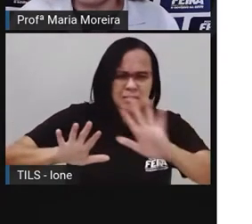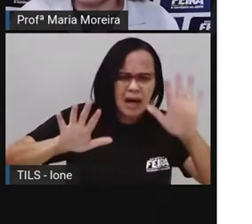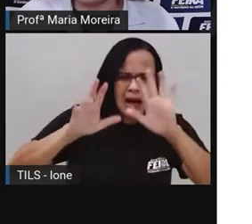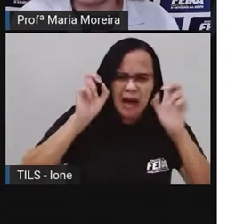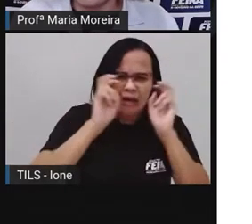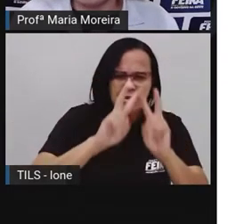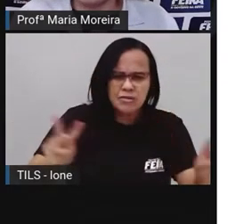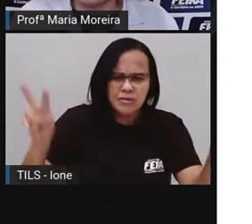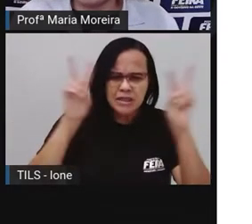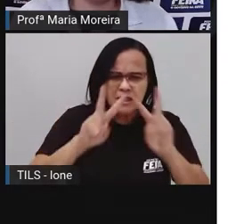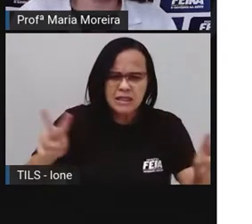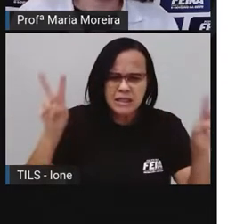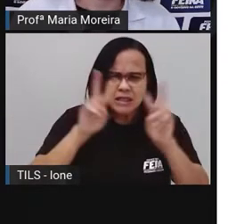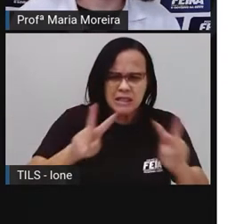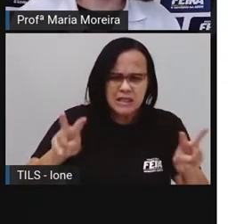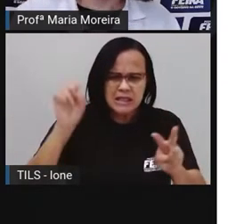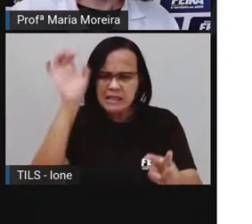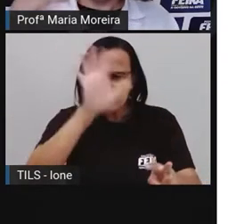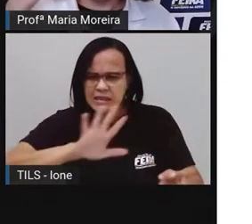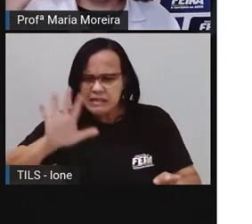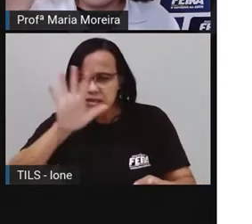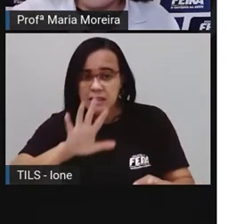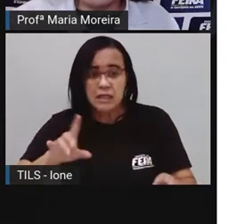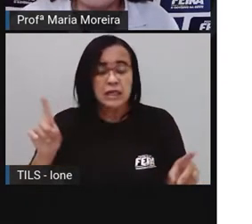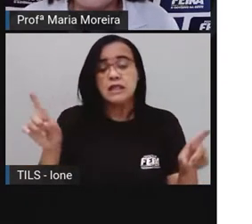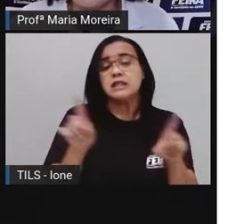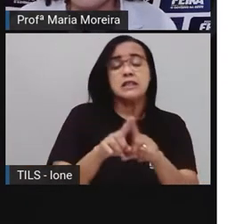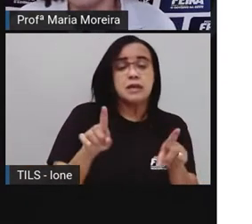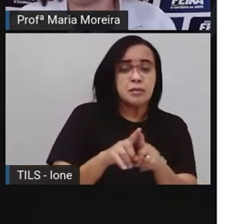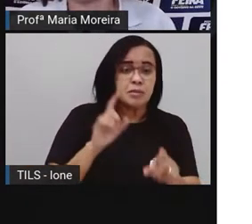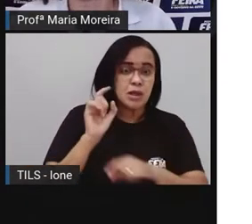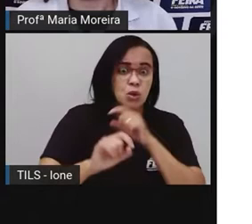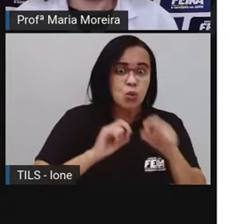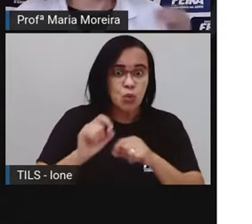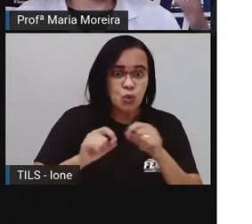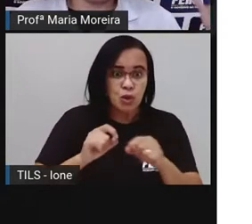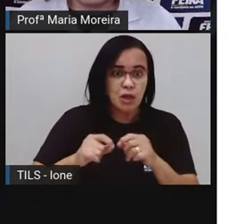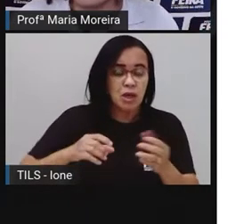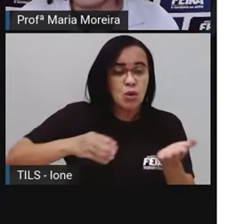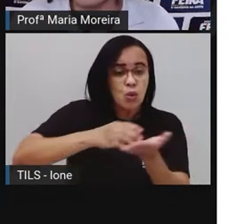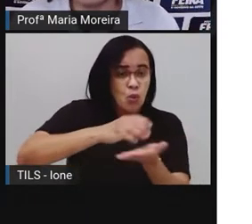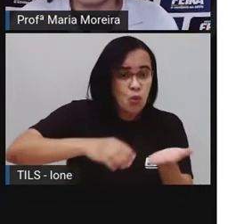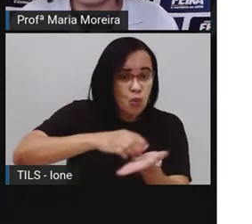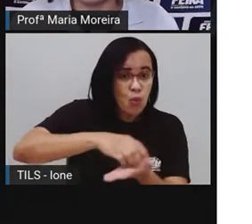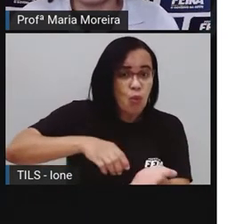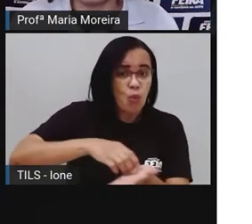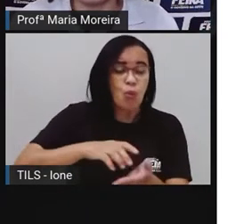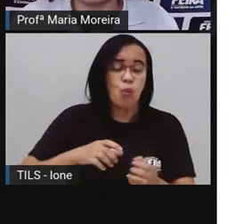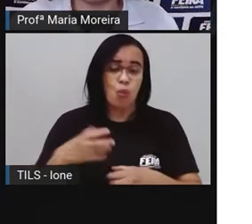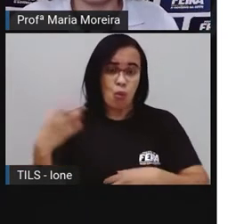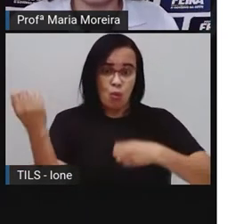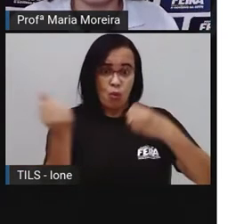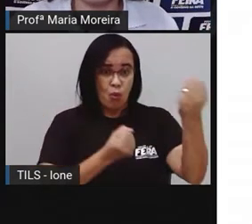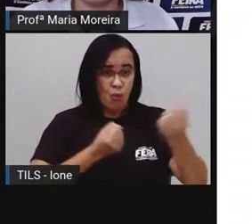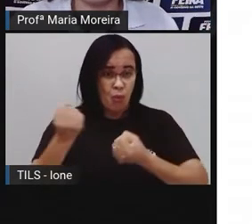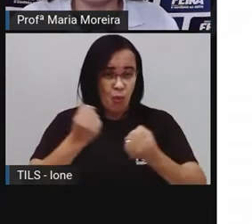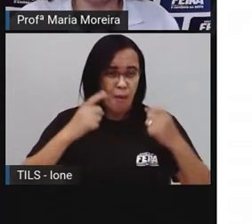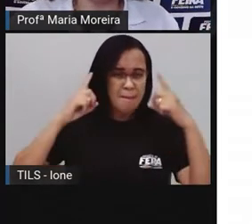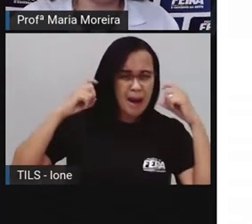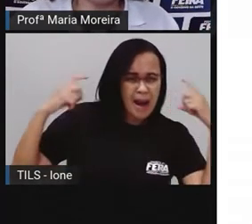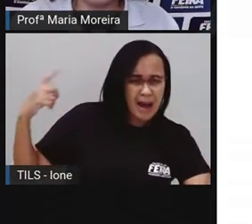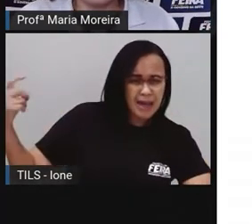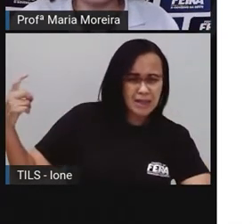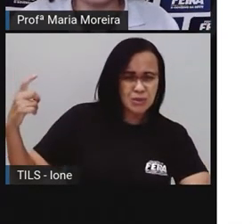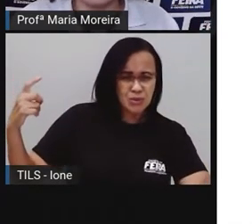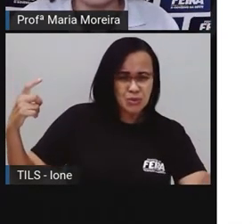a gente falou sobre o carro de som, né, os carros de som, as caixas de som que ficam aí na frente das lojas. Então,